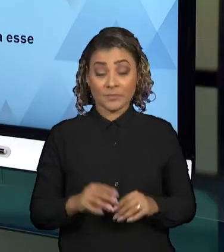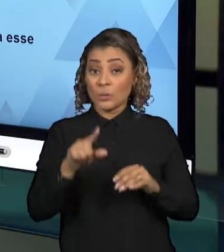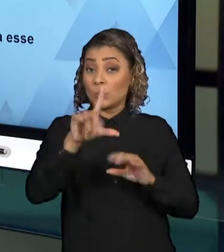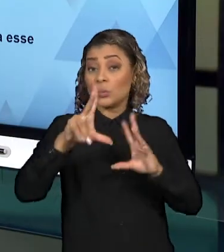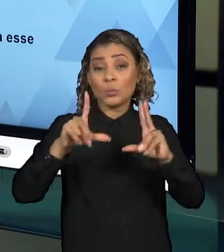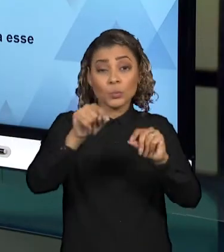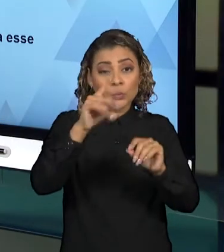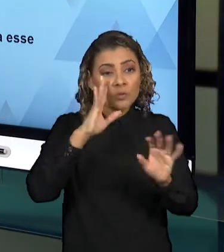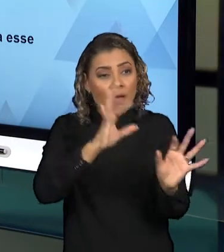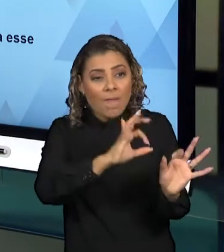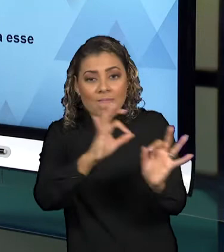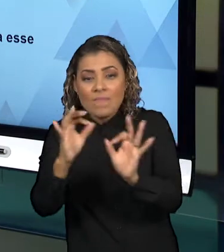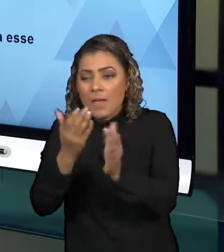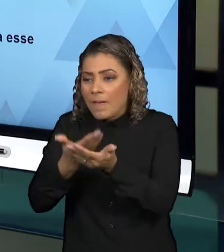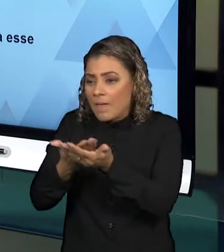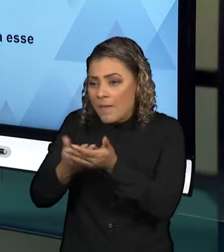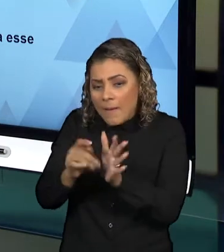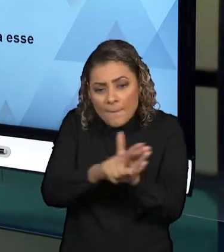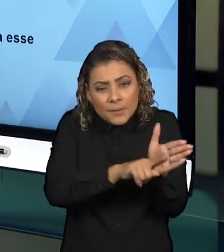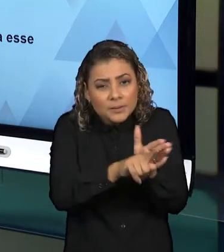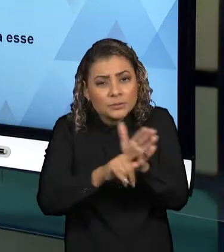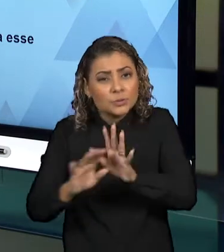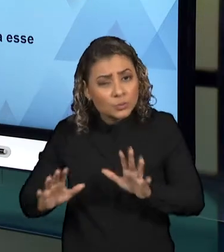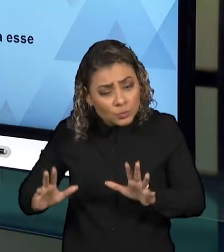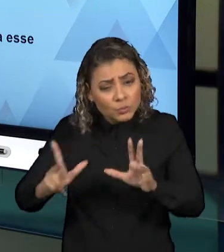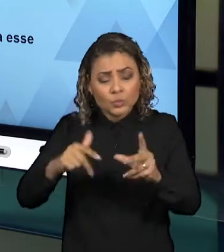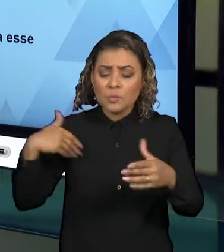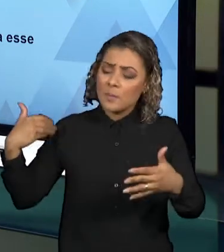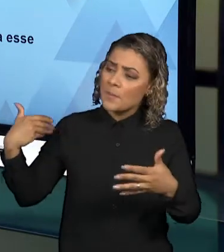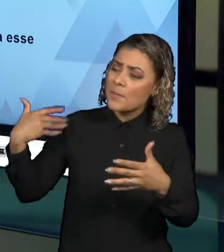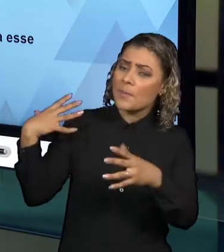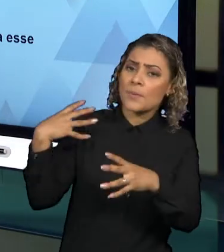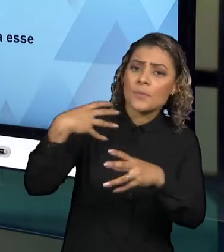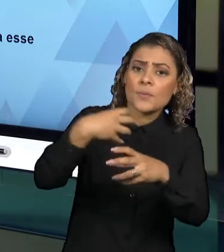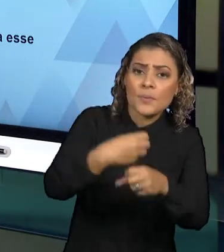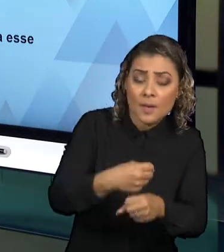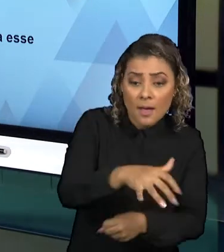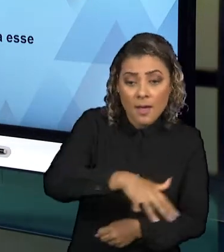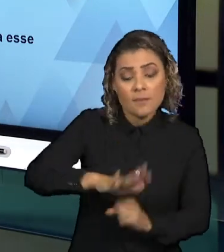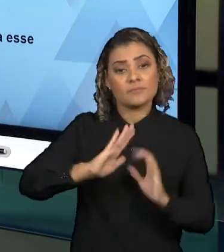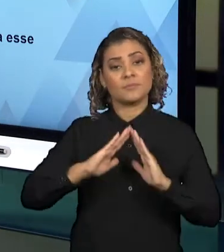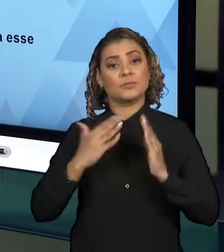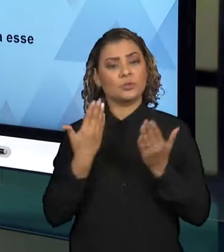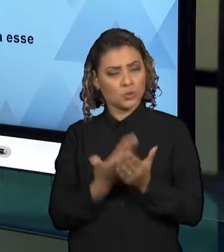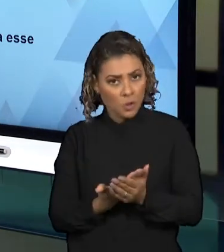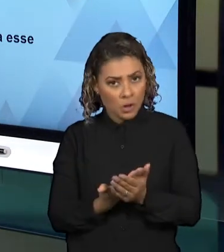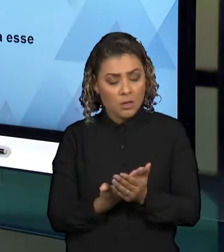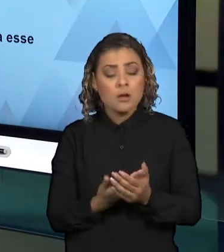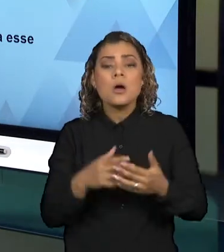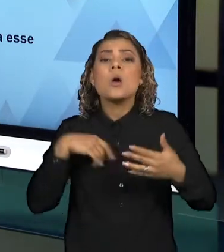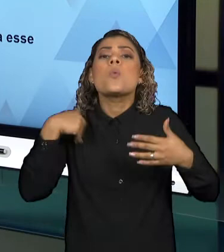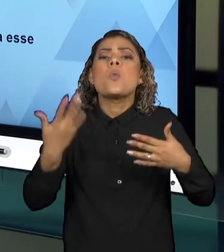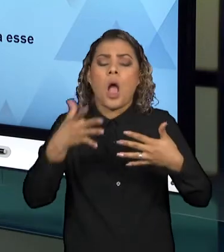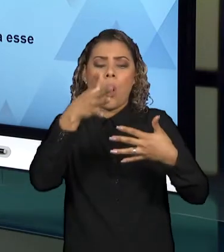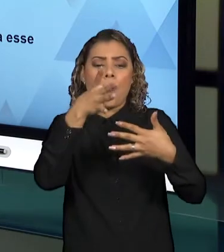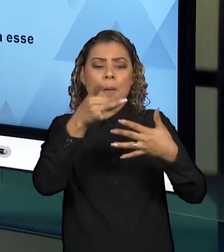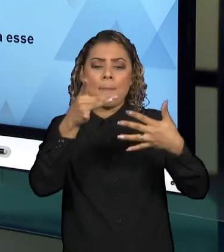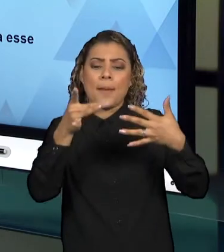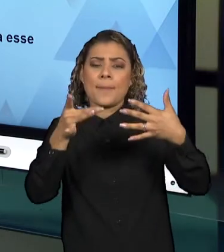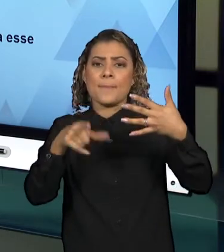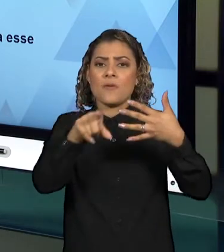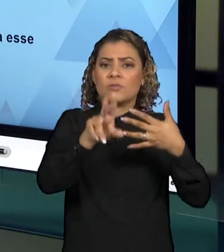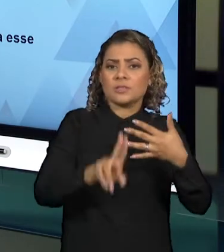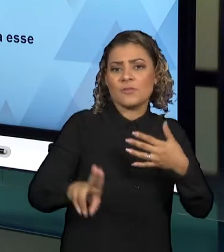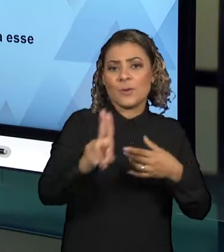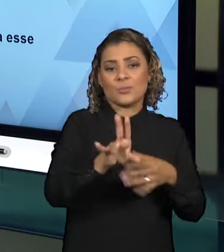vocês viram em termos de estudo e pesquisa, de tudo o que vocês viram lá no contexto escolar, quais elementos vocês utilizarão